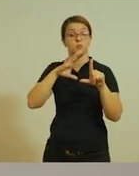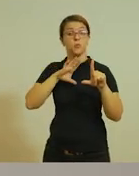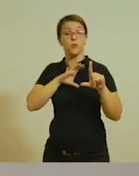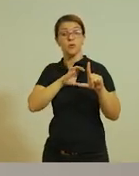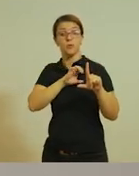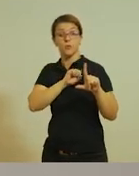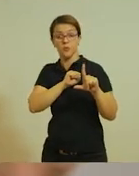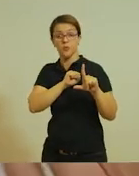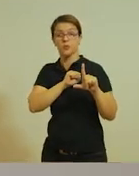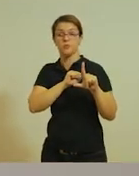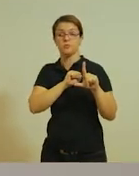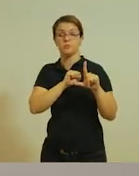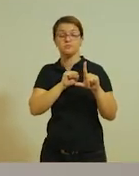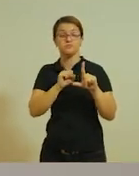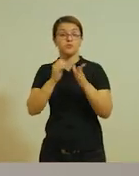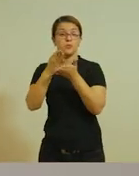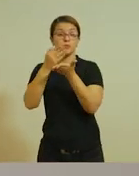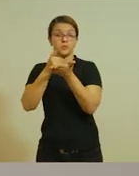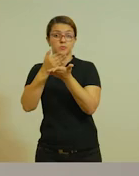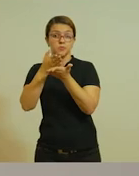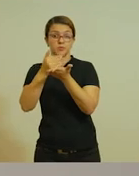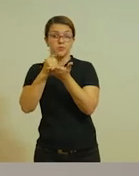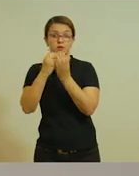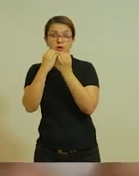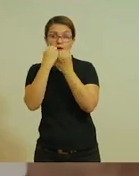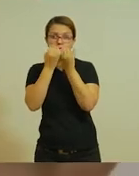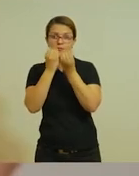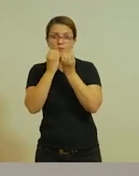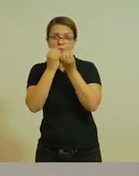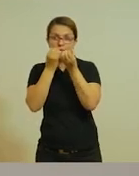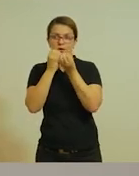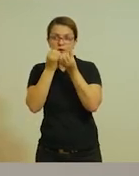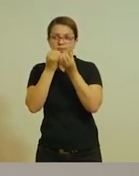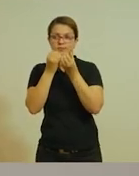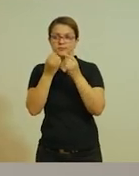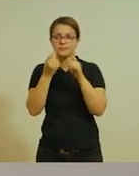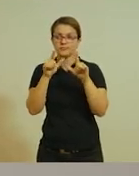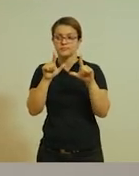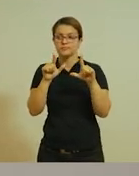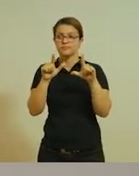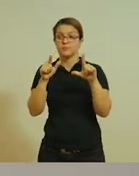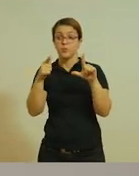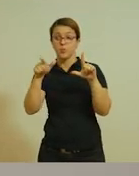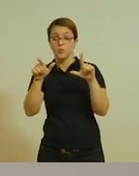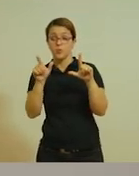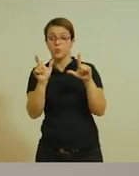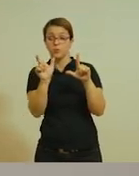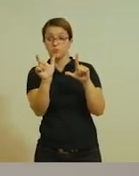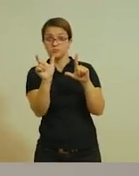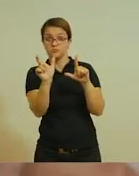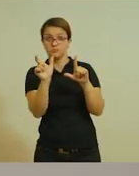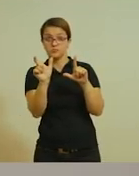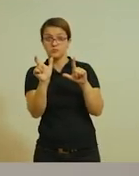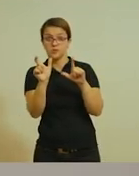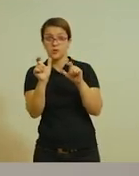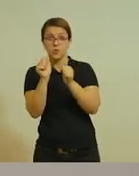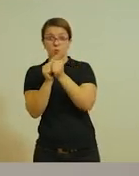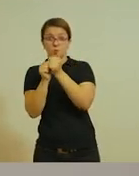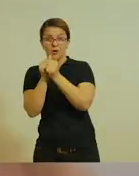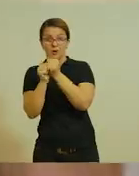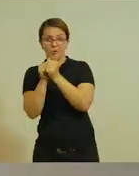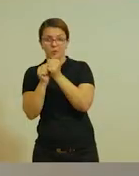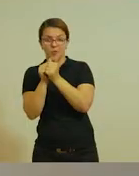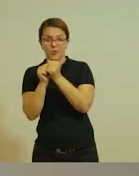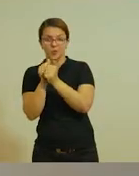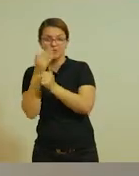Corn Cake, que é um bolo de milho, um outro exemplo, aqui ó, Rice Pudding, arroz doce.